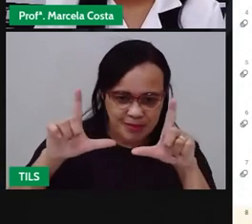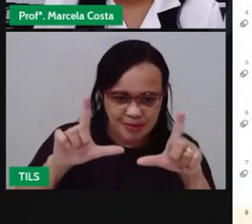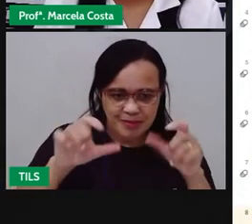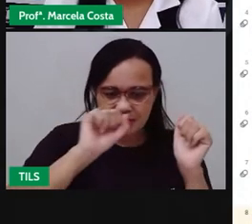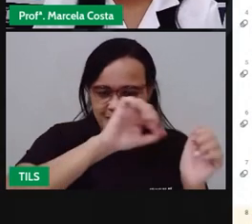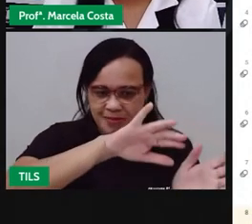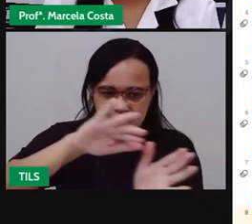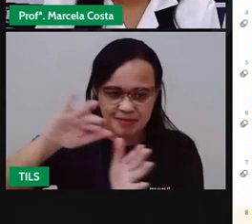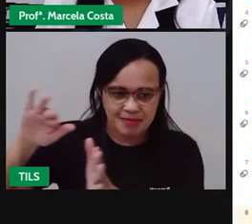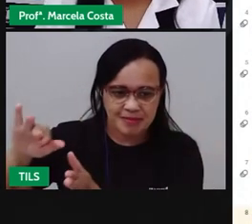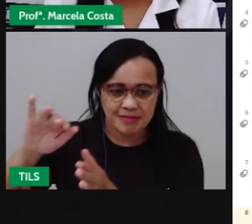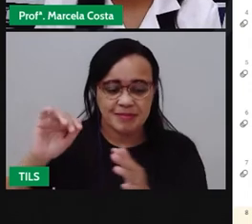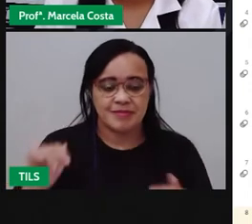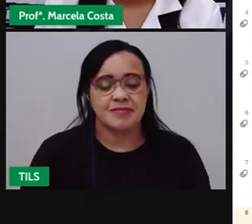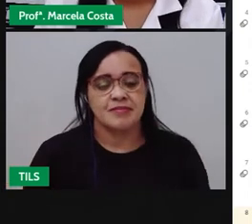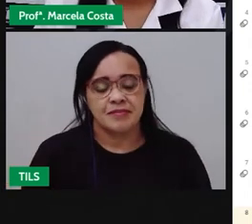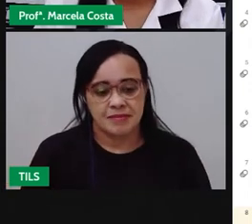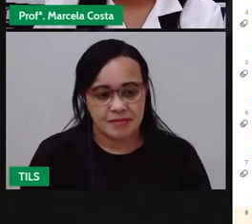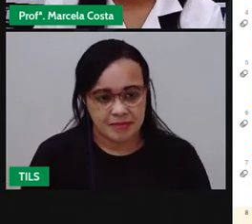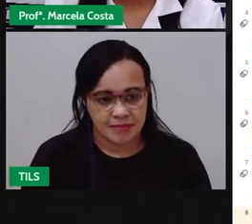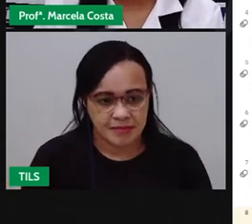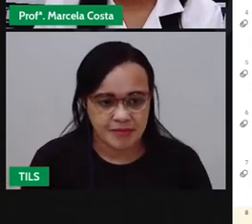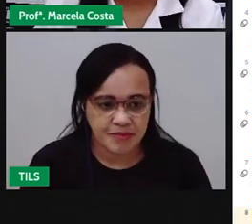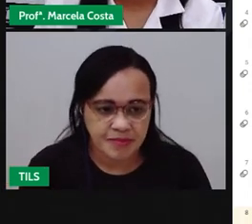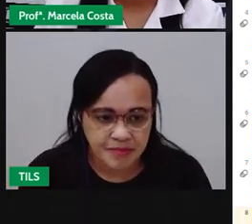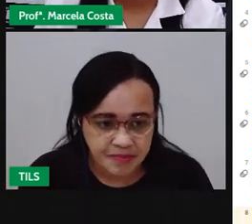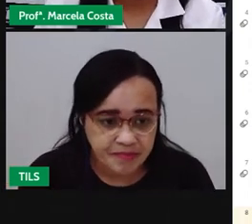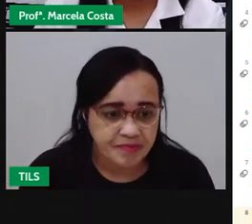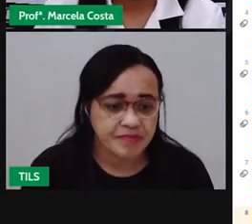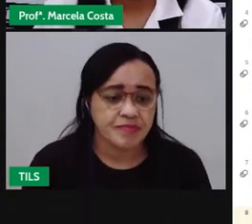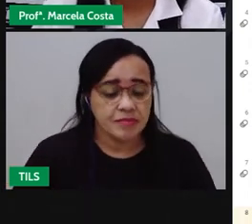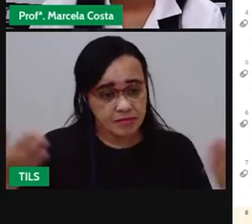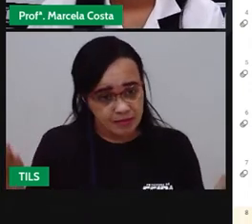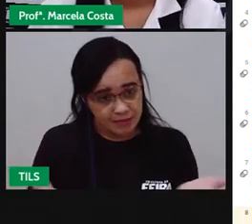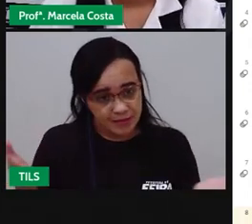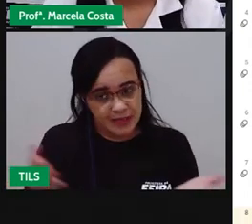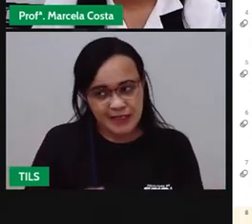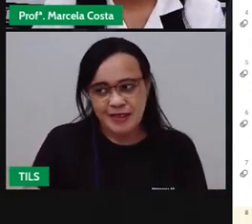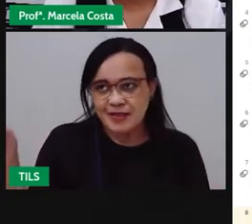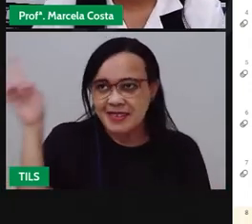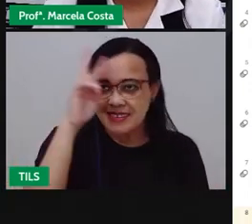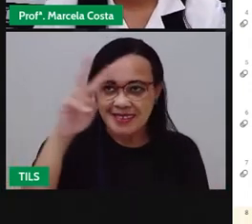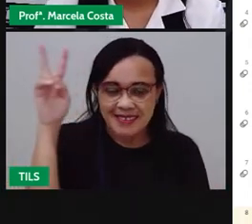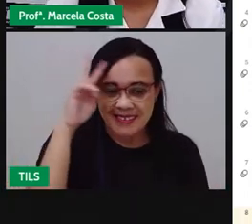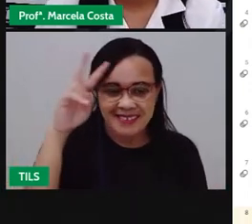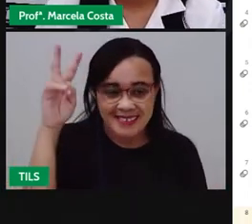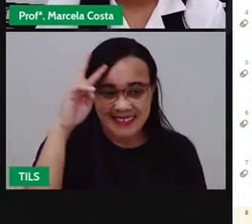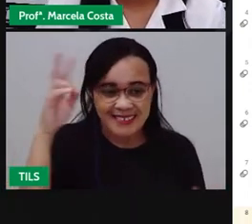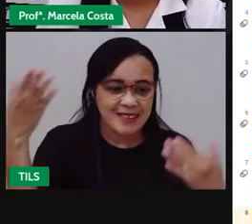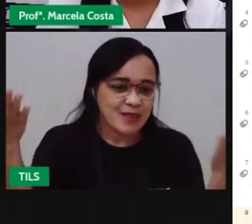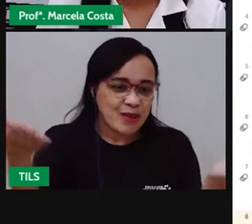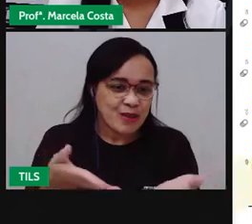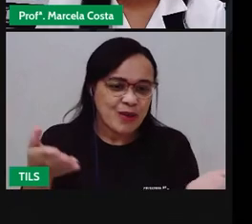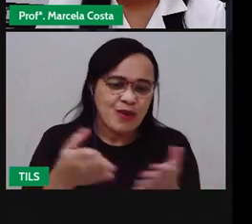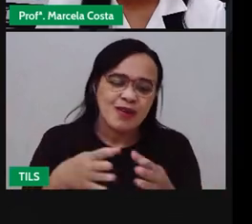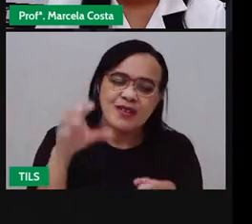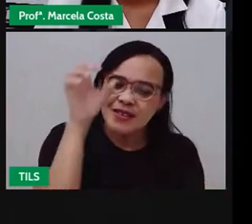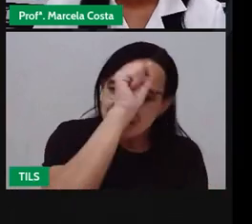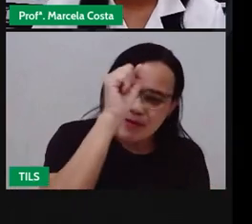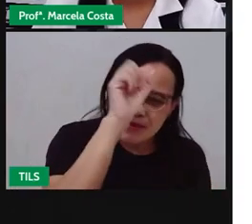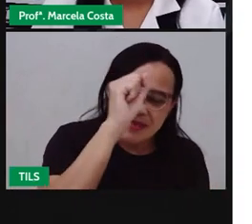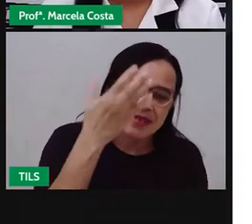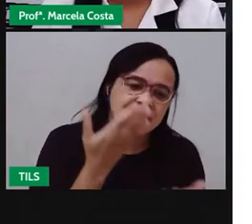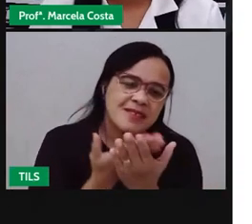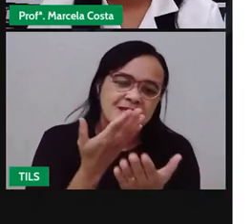parar aqui a apresentação dos slides e vou relembrar com vocês o que foi que a gente viu na aula de hoje, tá bom?